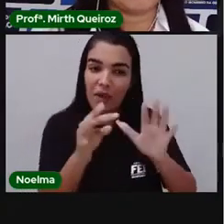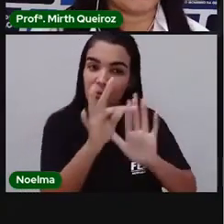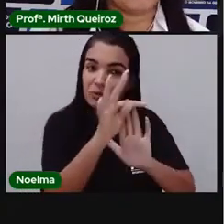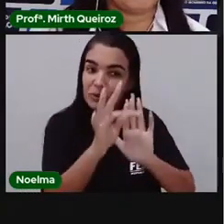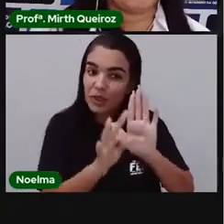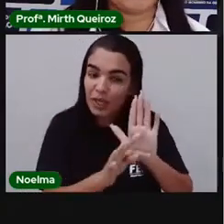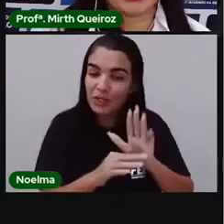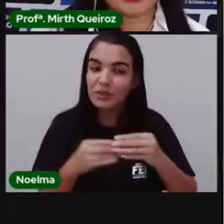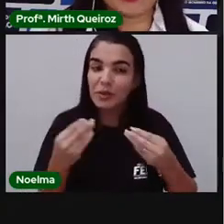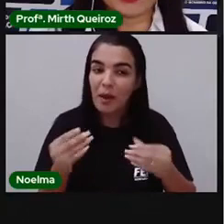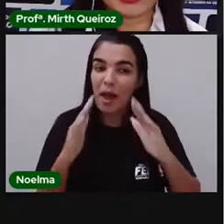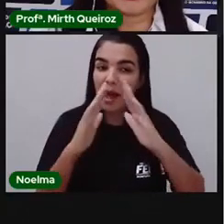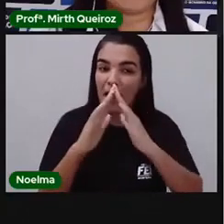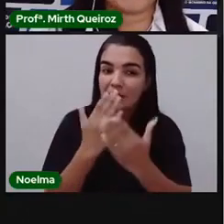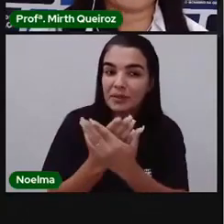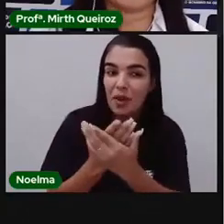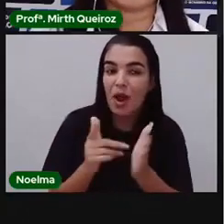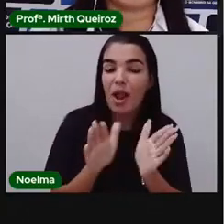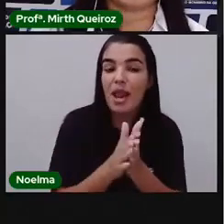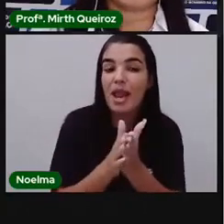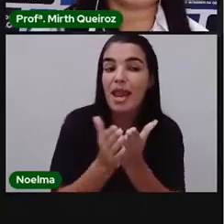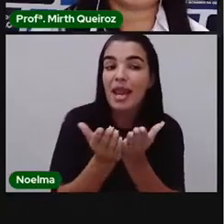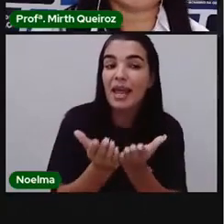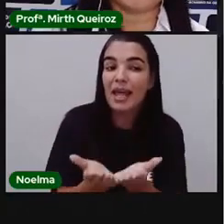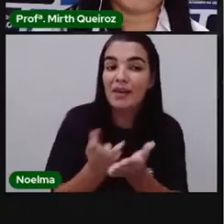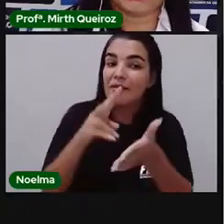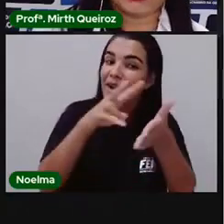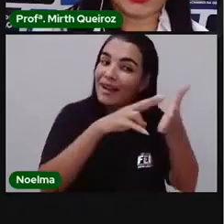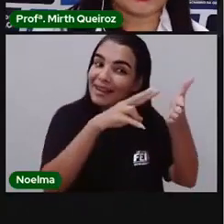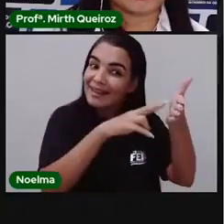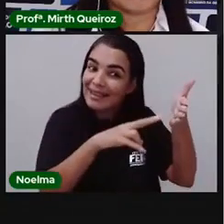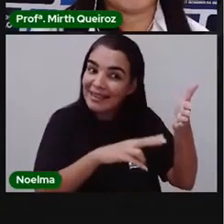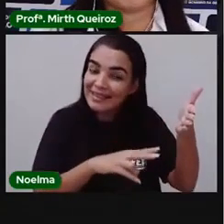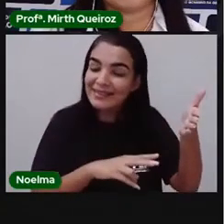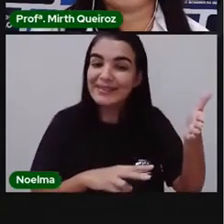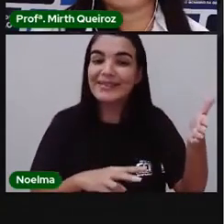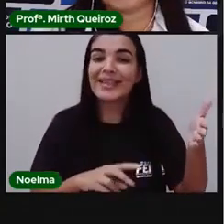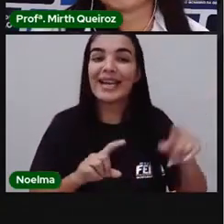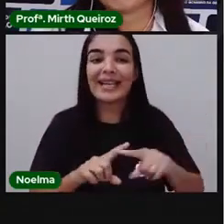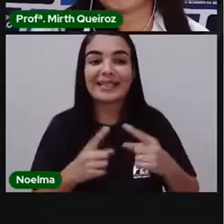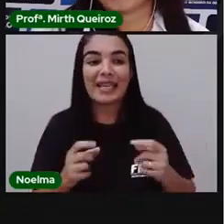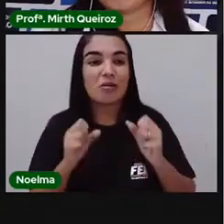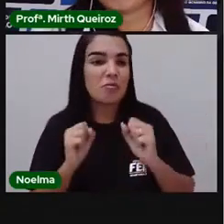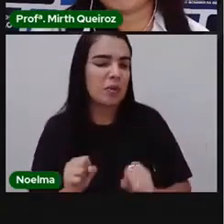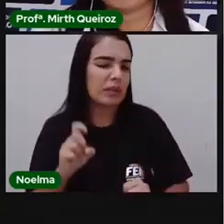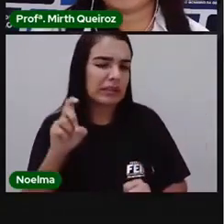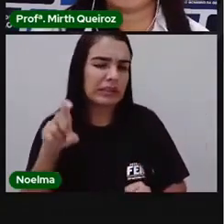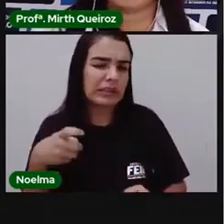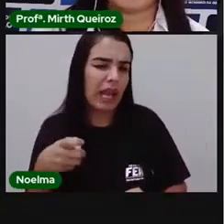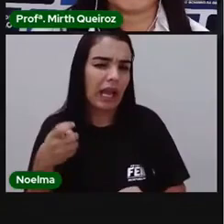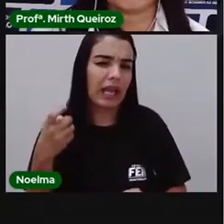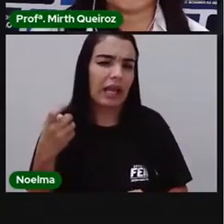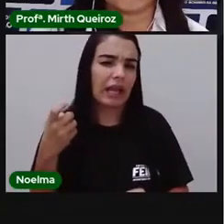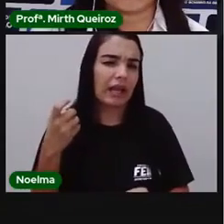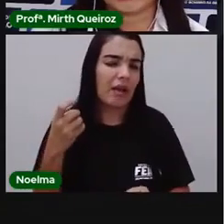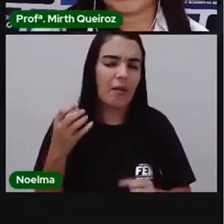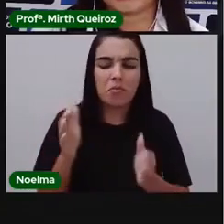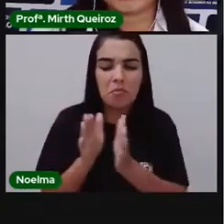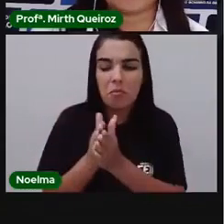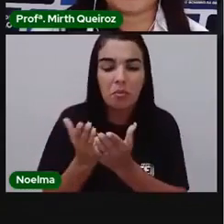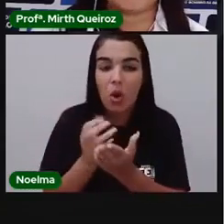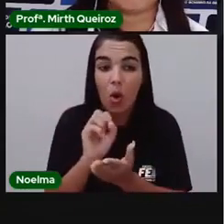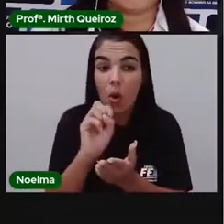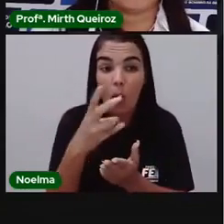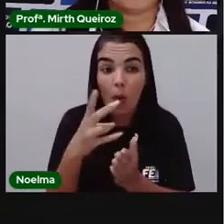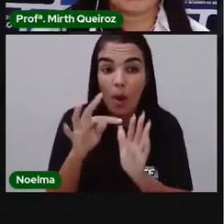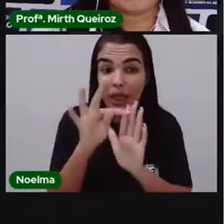vocês um livro, né? Para que vocês fizessem a leitura. Esse livro pode ser que foi enviado um livro físico ou poderia